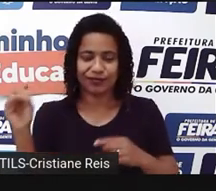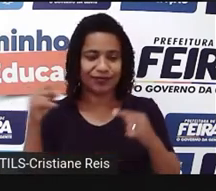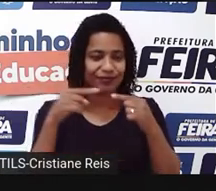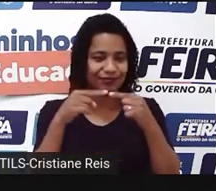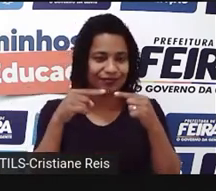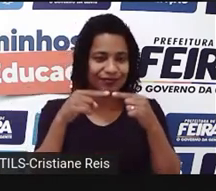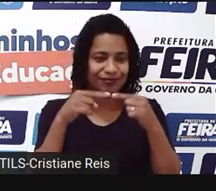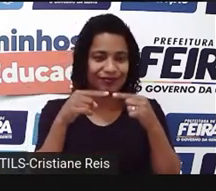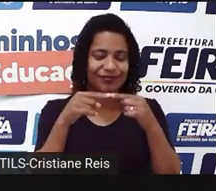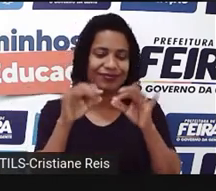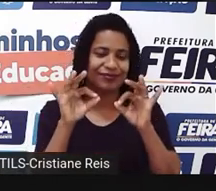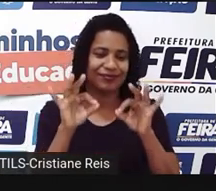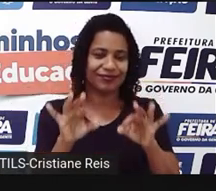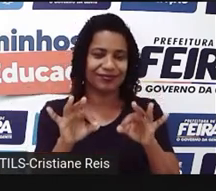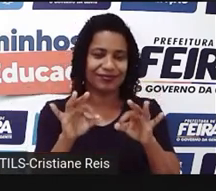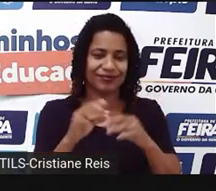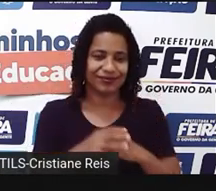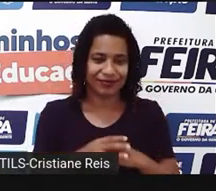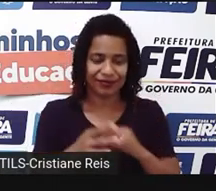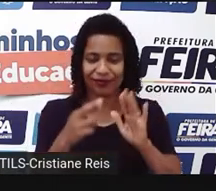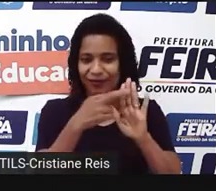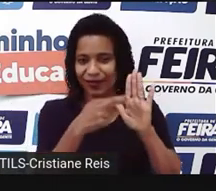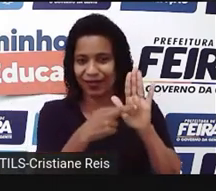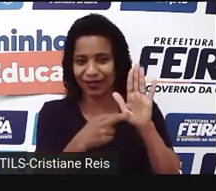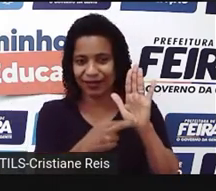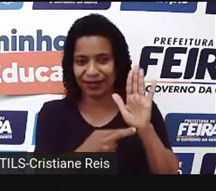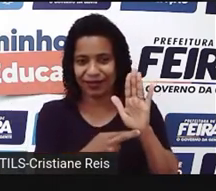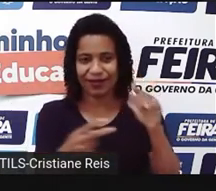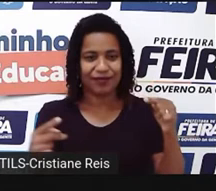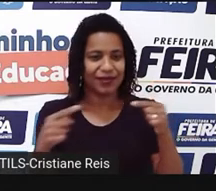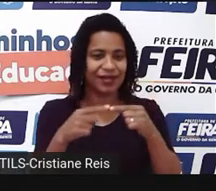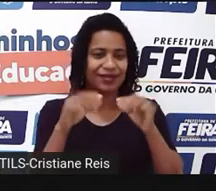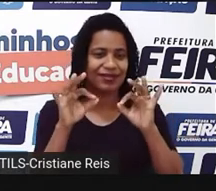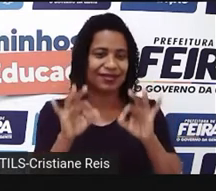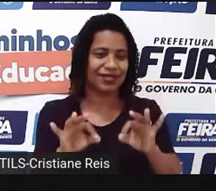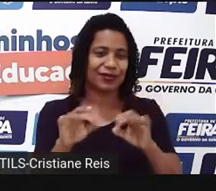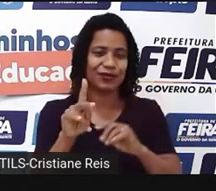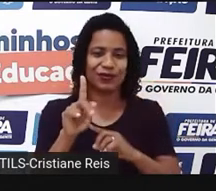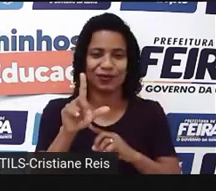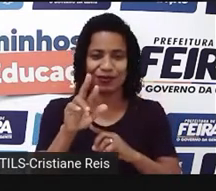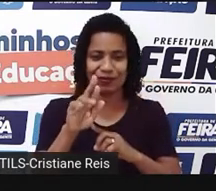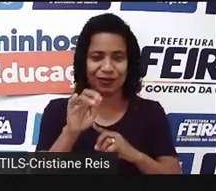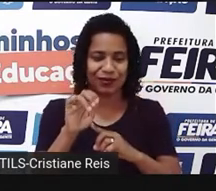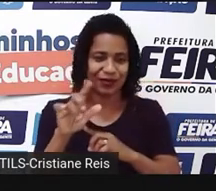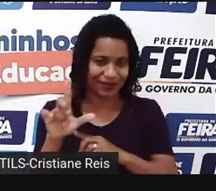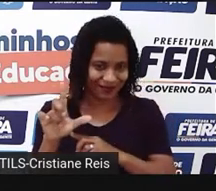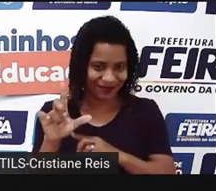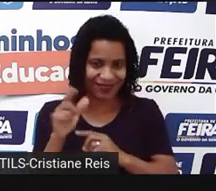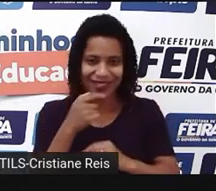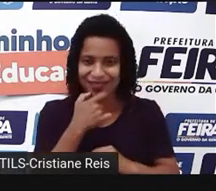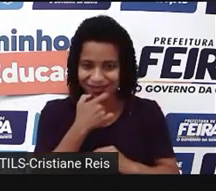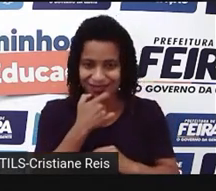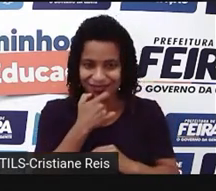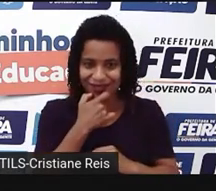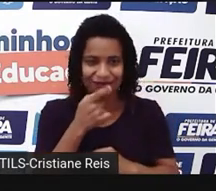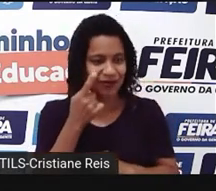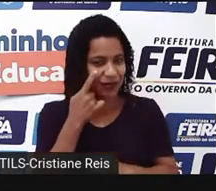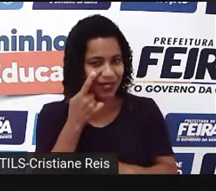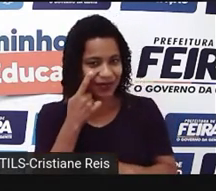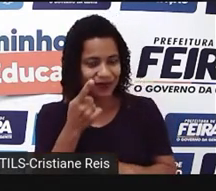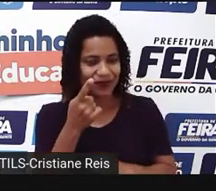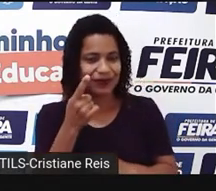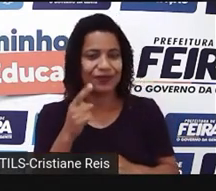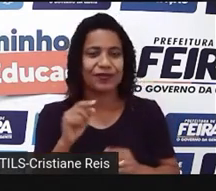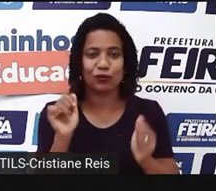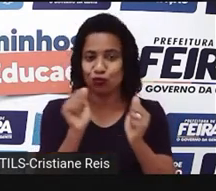exatamente na regra que se aplica ao plural de substantivos em inglês. Ok? Então, vamos